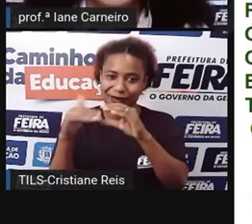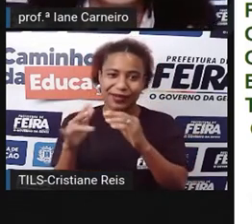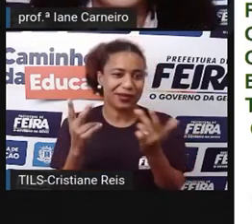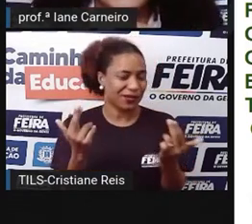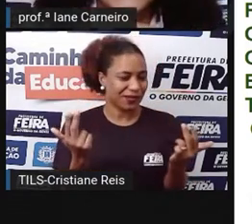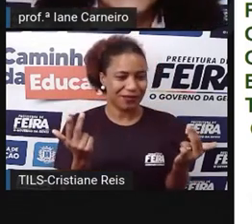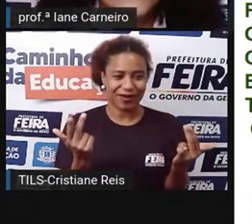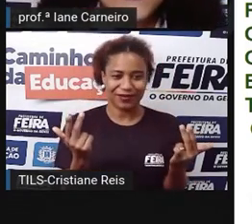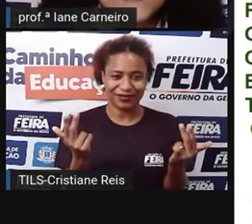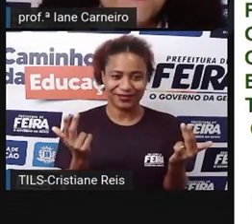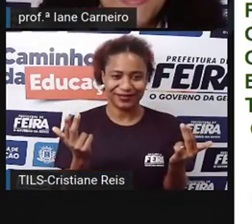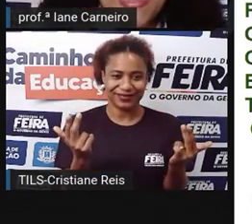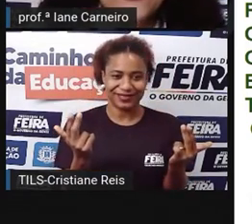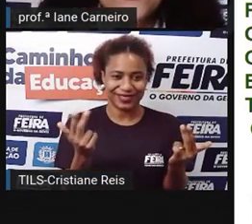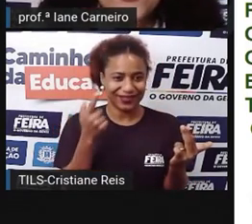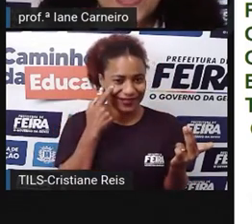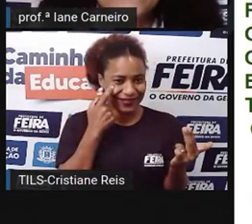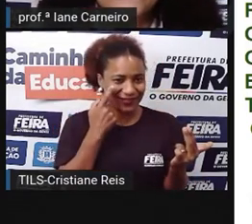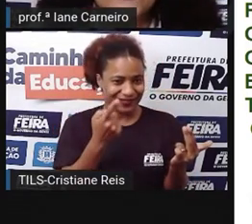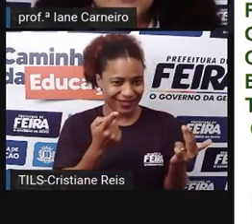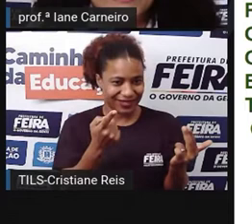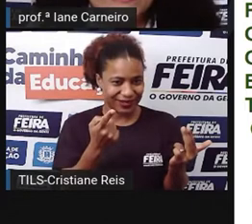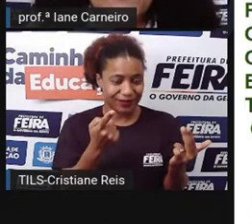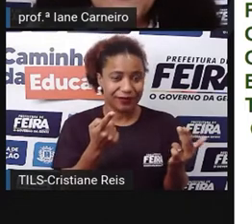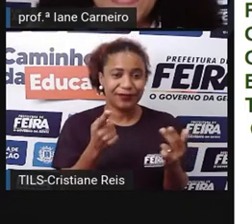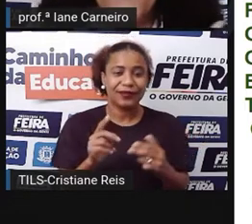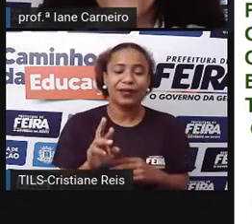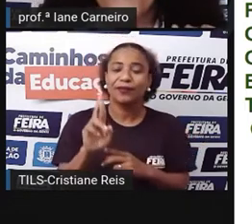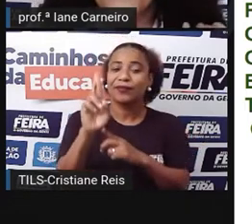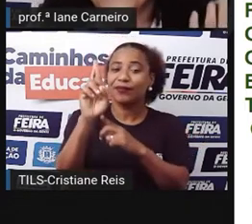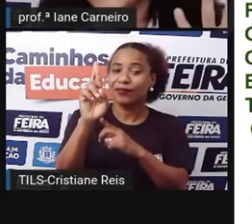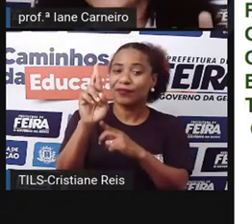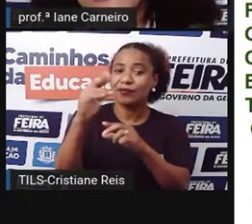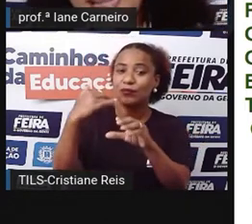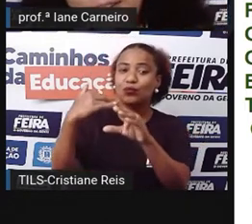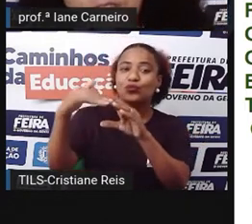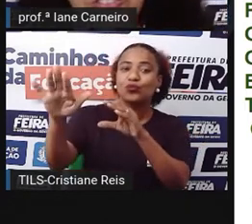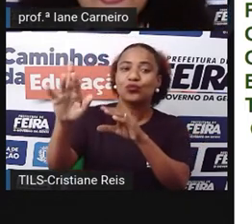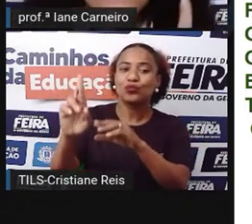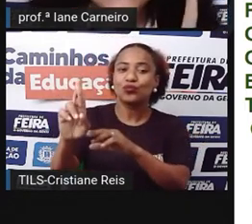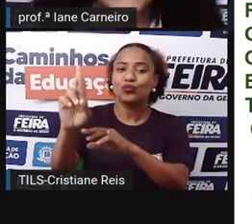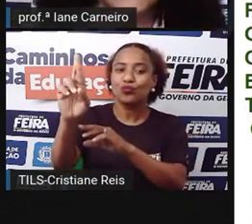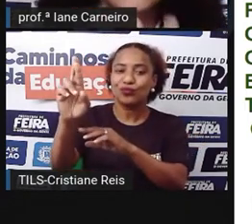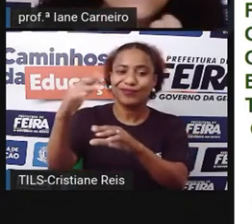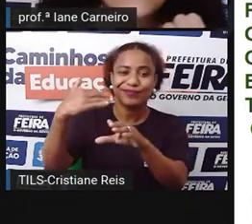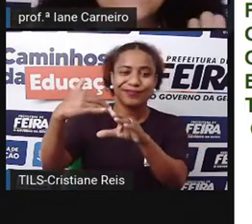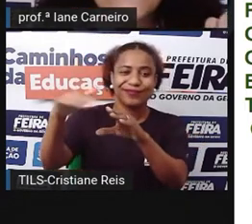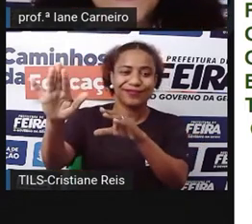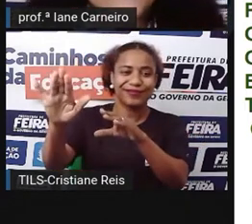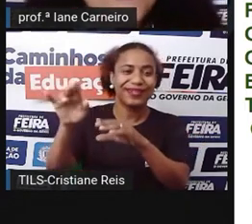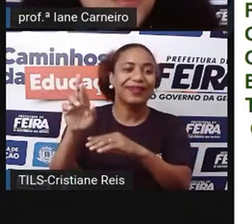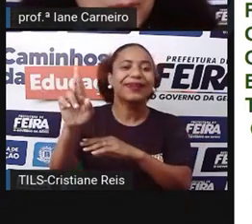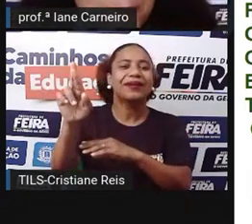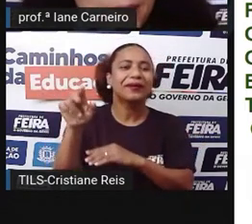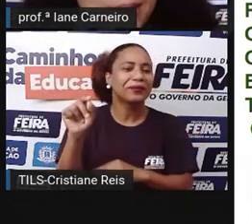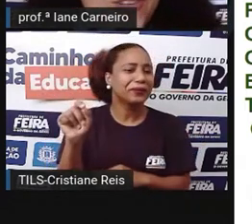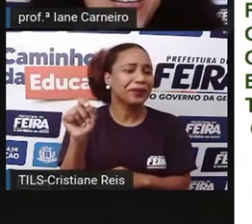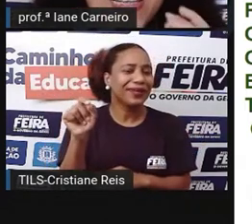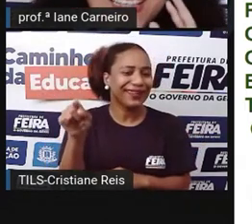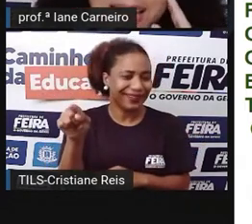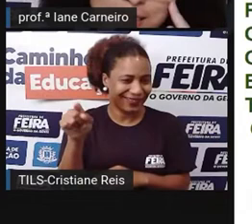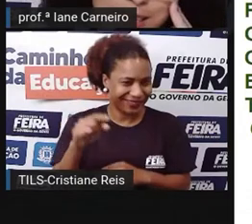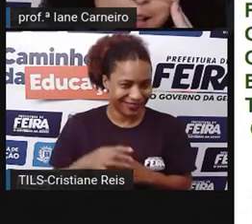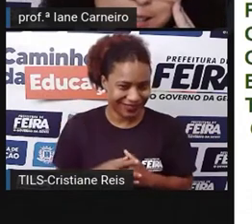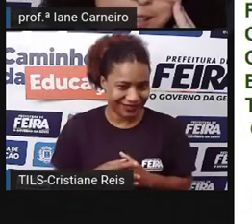aí. Então aqui, ó, nessa parte, ó, a gente coloca pra quem é, né, o destinatário, quem vai receber o e-mail,